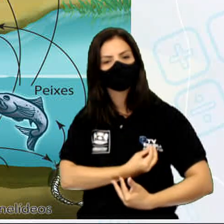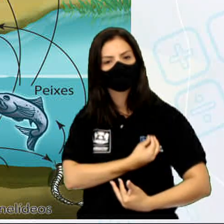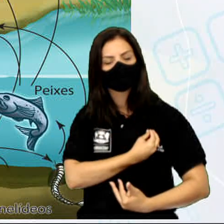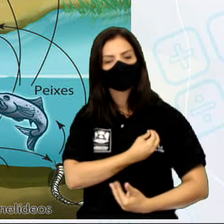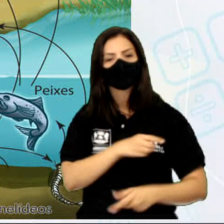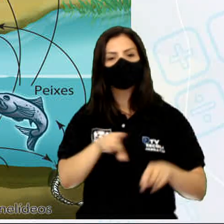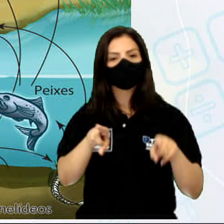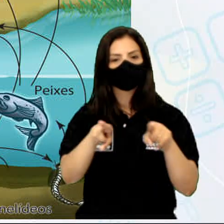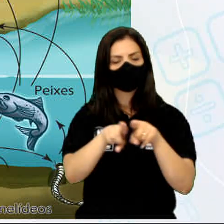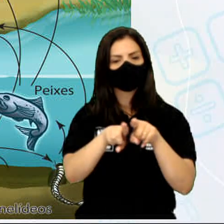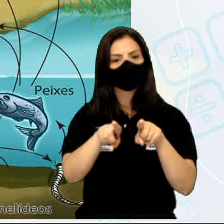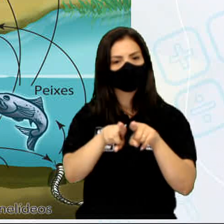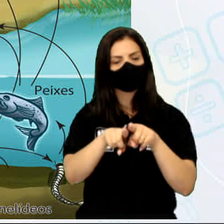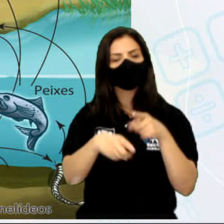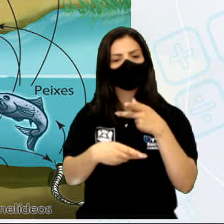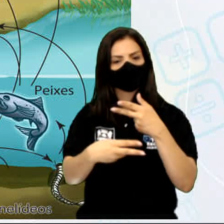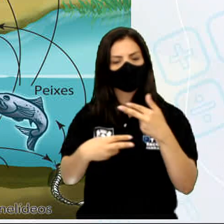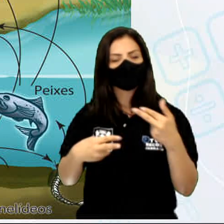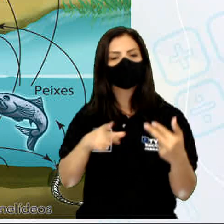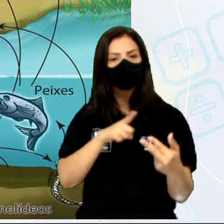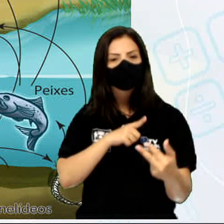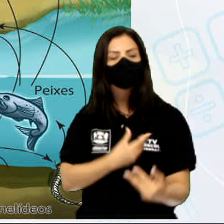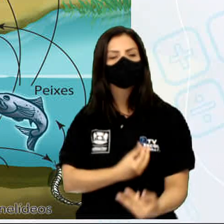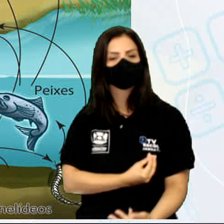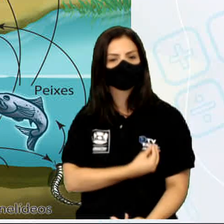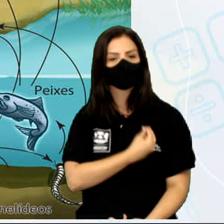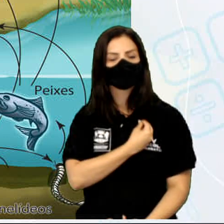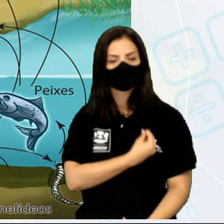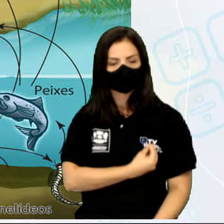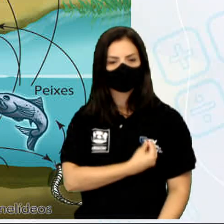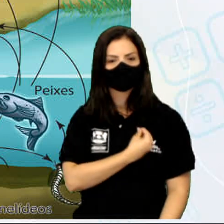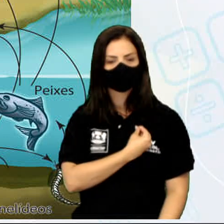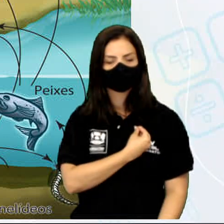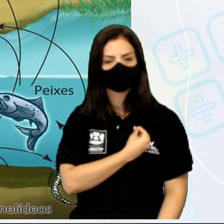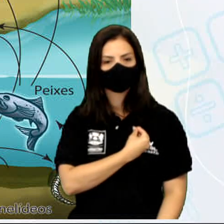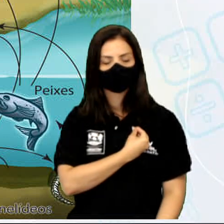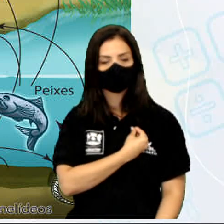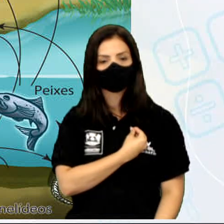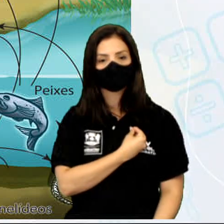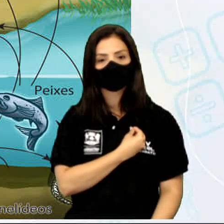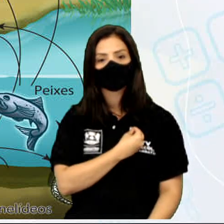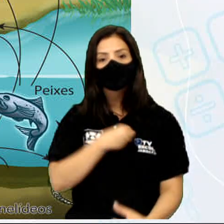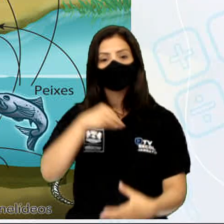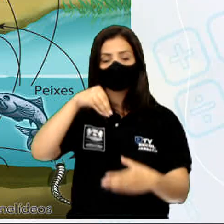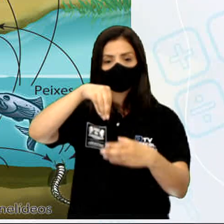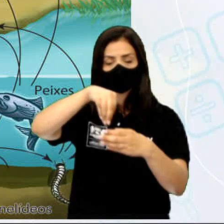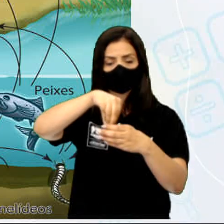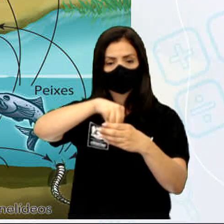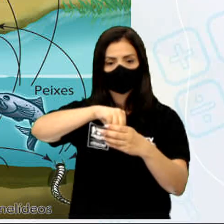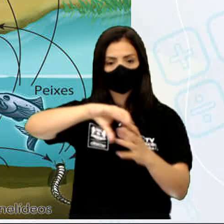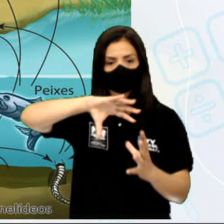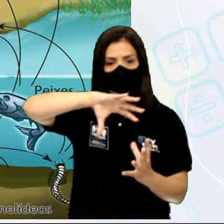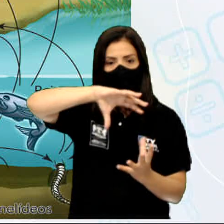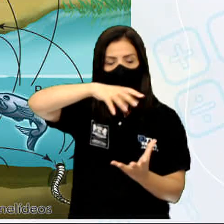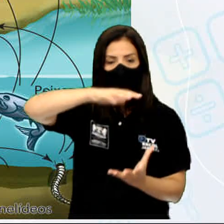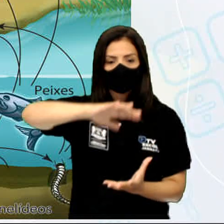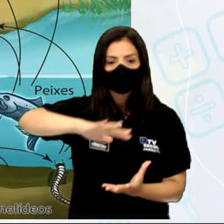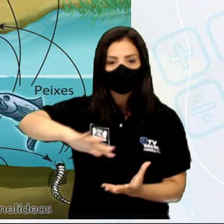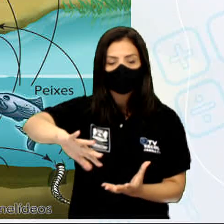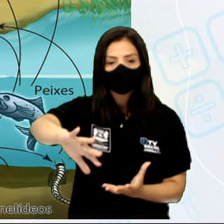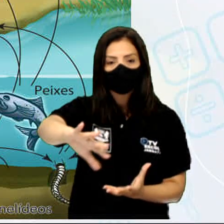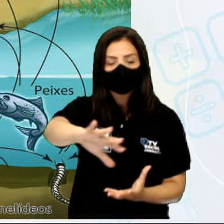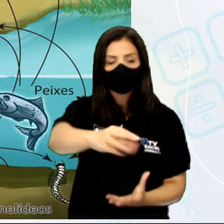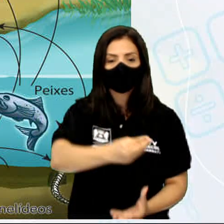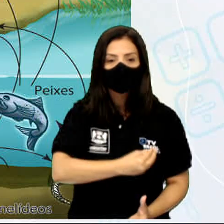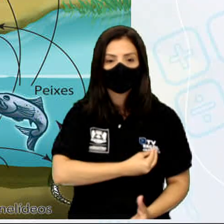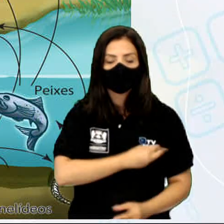componentes bióticos, que são os seres vivos. Dentro do ecossistema, os seres vivos, eles